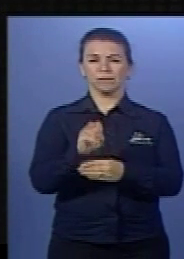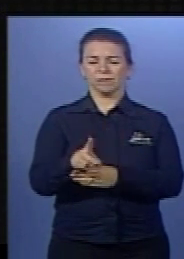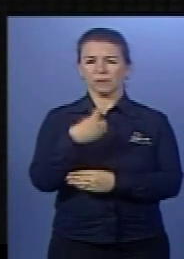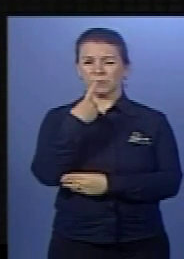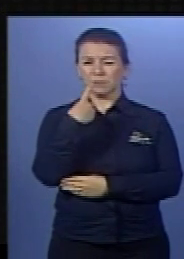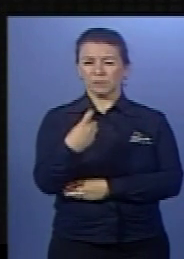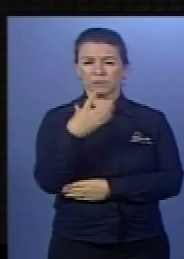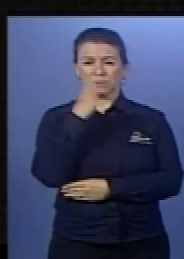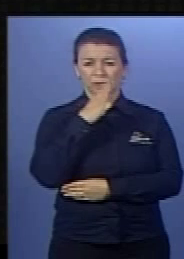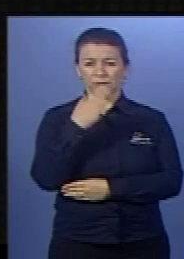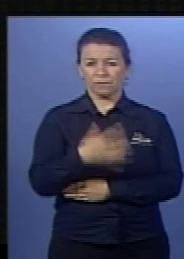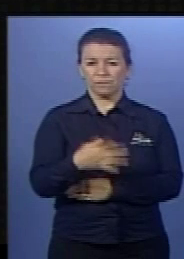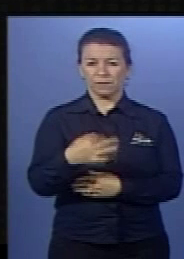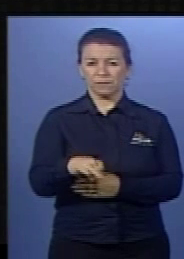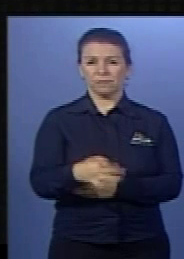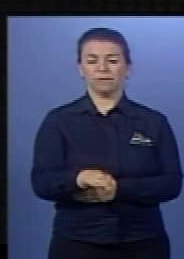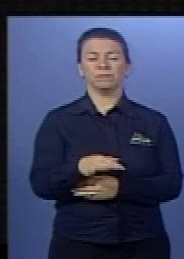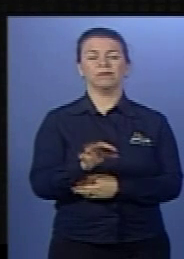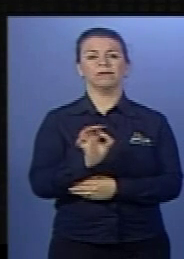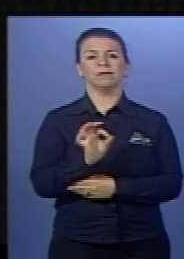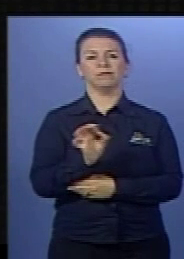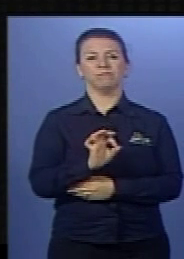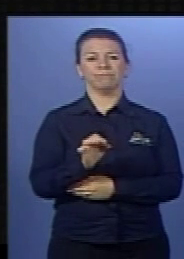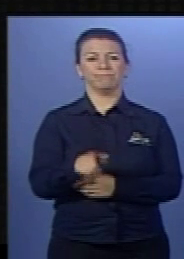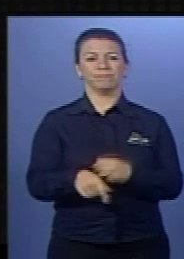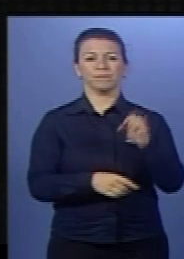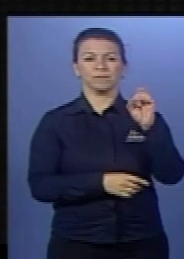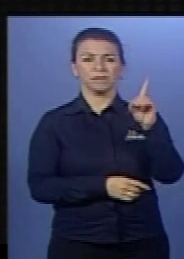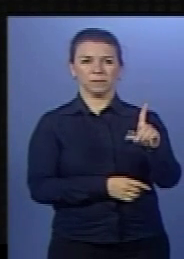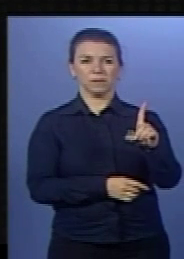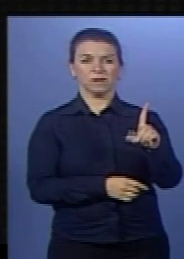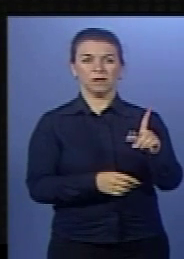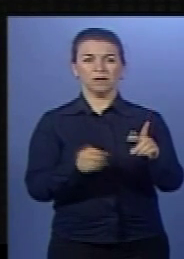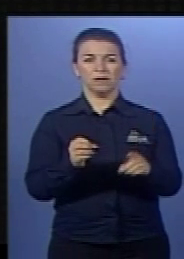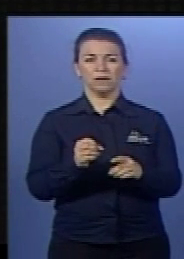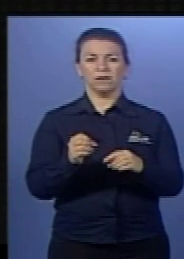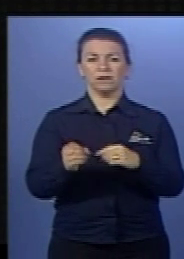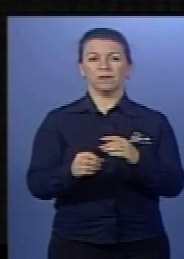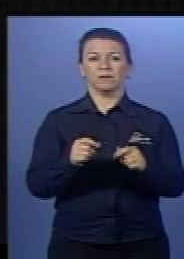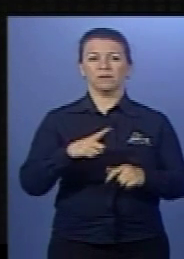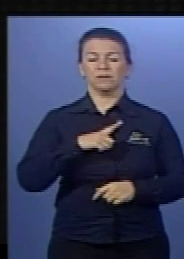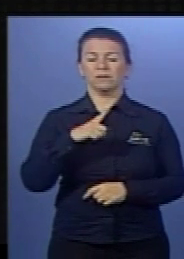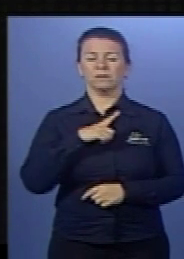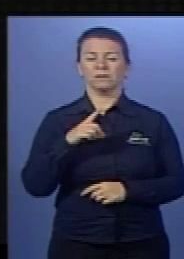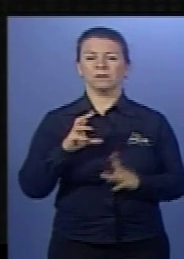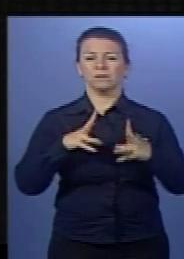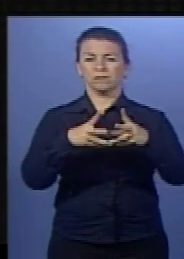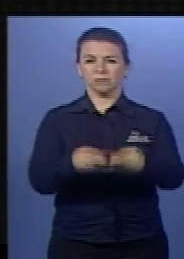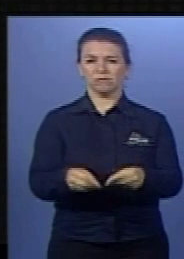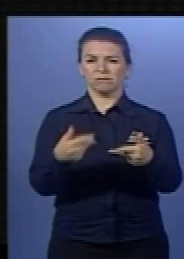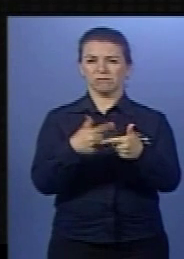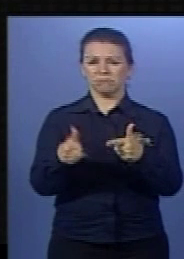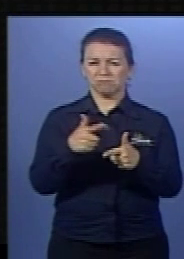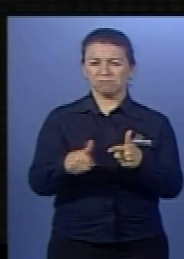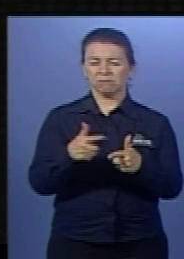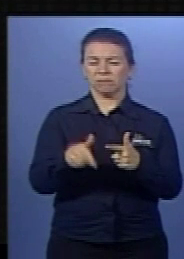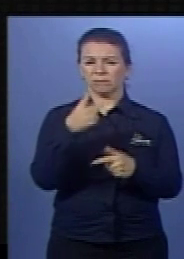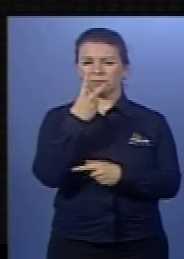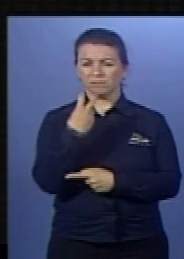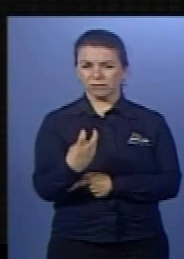tóxicos. Veja, emprego de fertilizantes agrícolas.